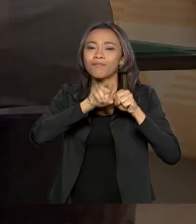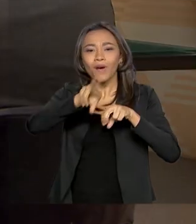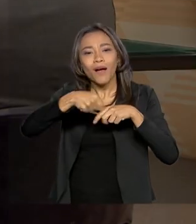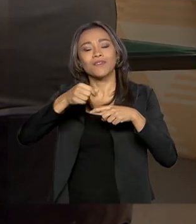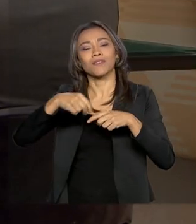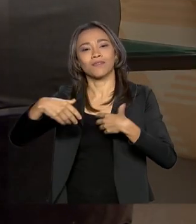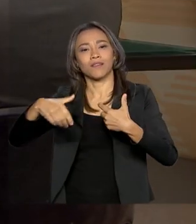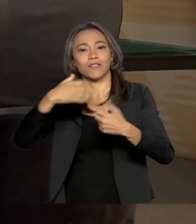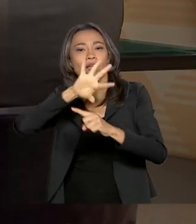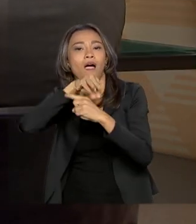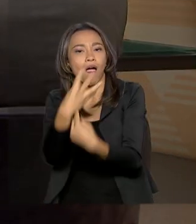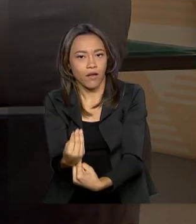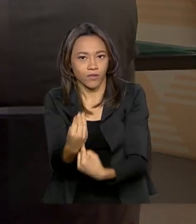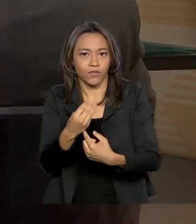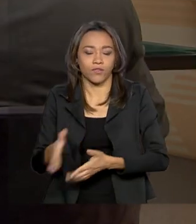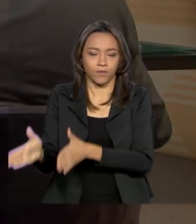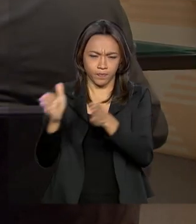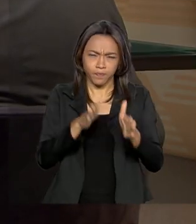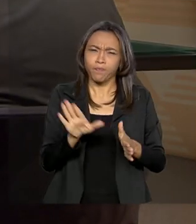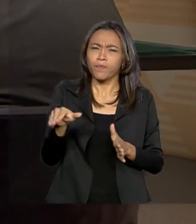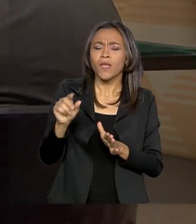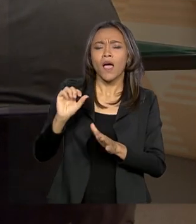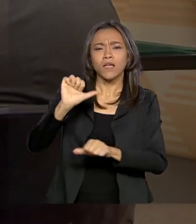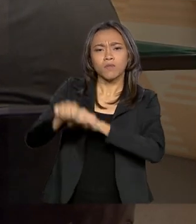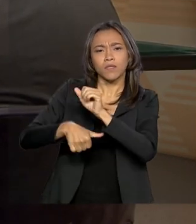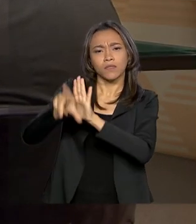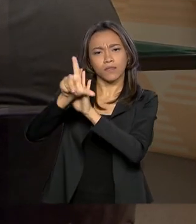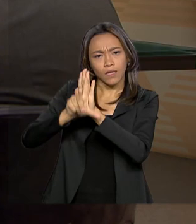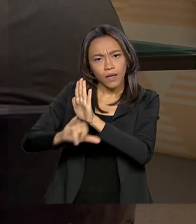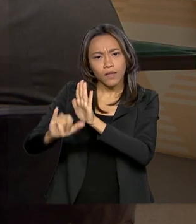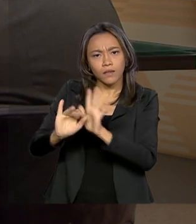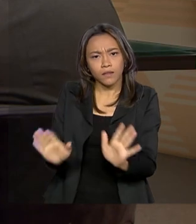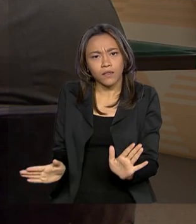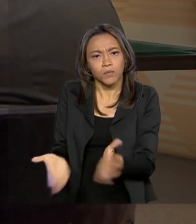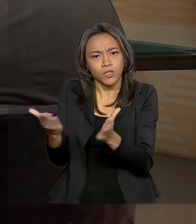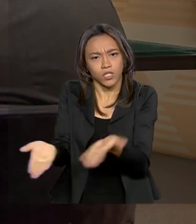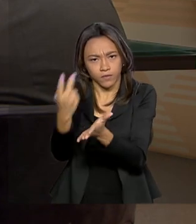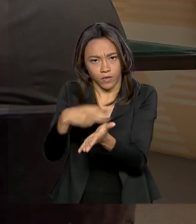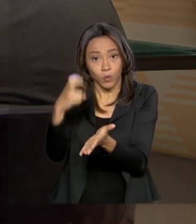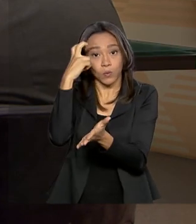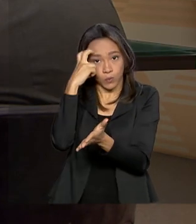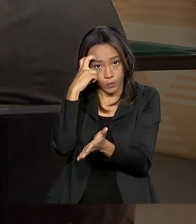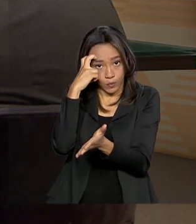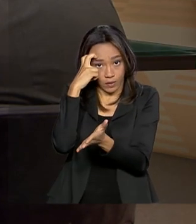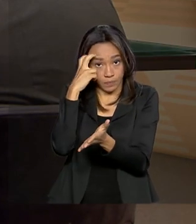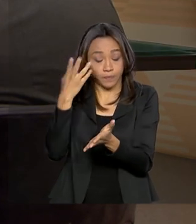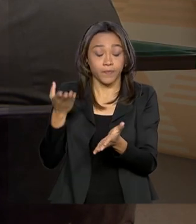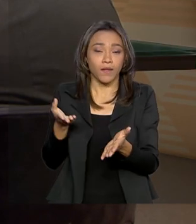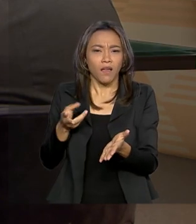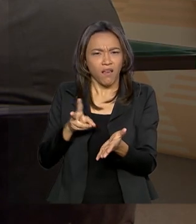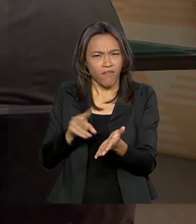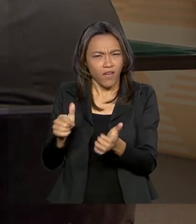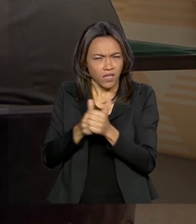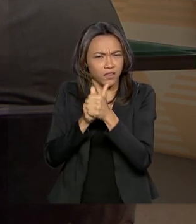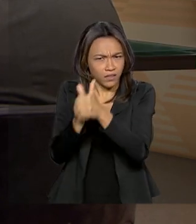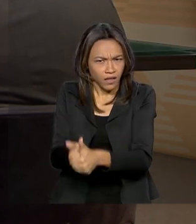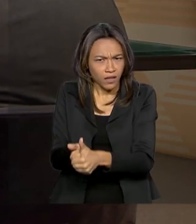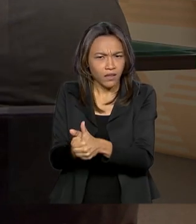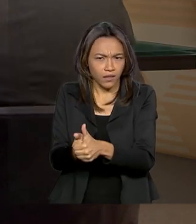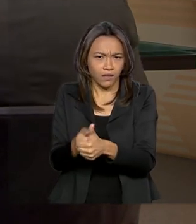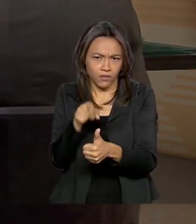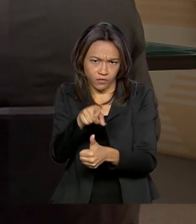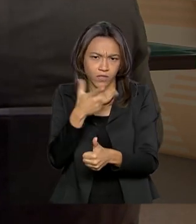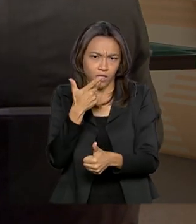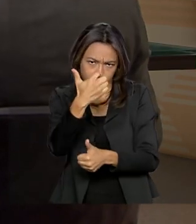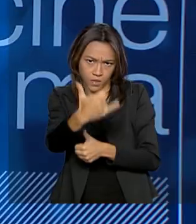As mudanças na Lei Federal de Incentivo à Cultura, a Lei Rouanet, elas vão nessa direção que o senhor está falando?